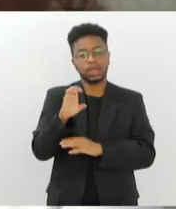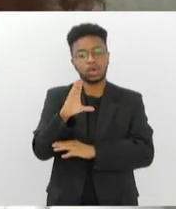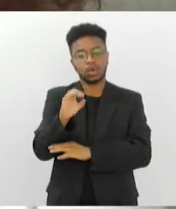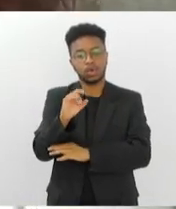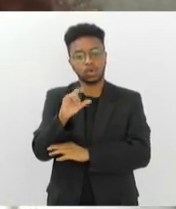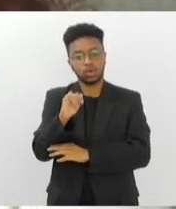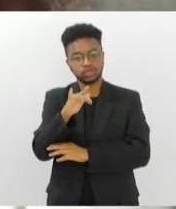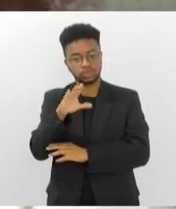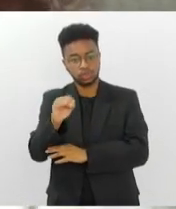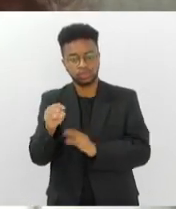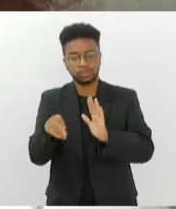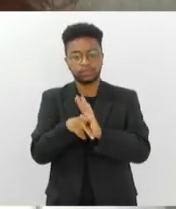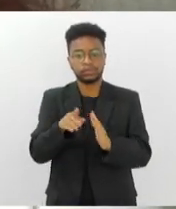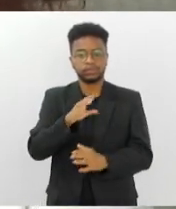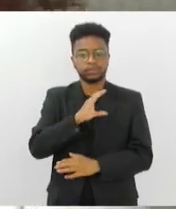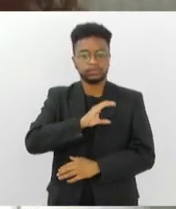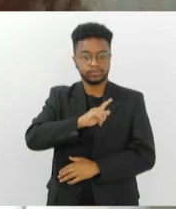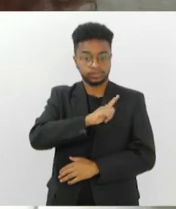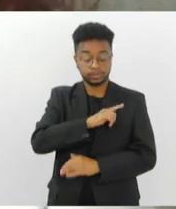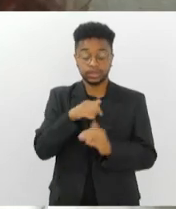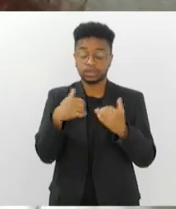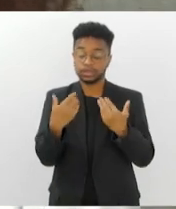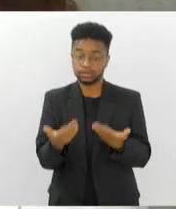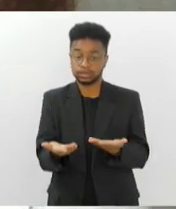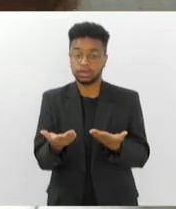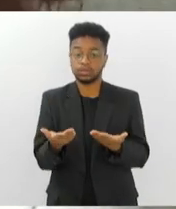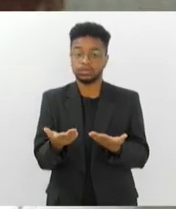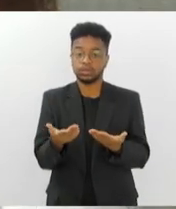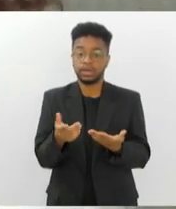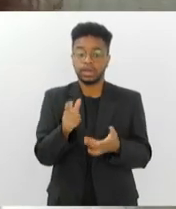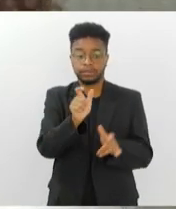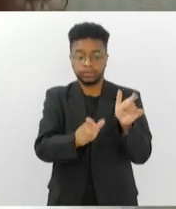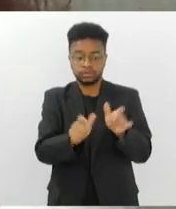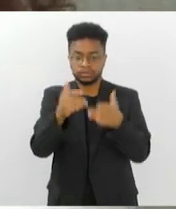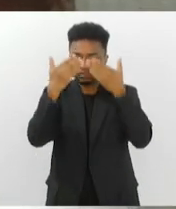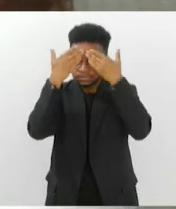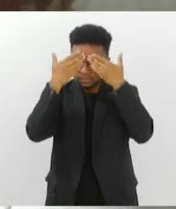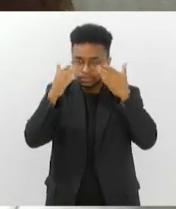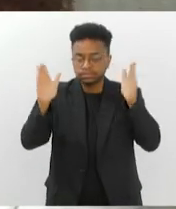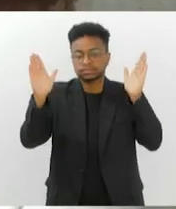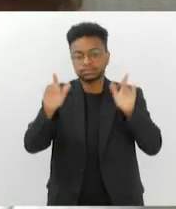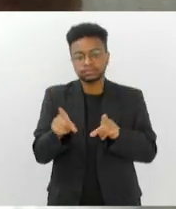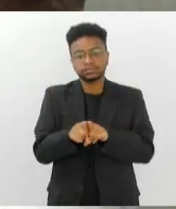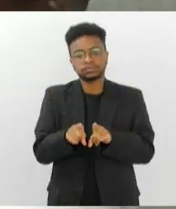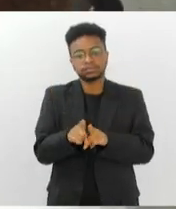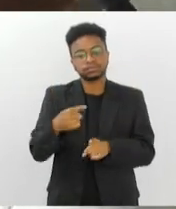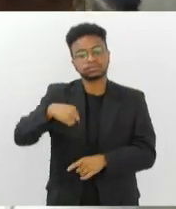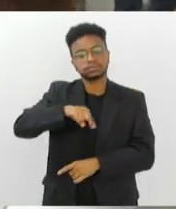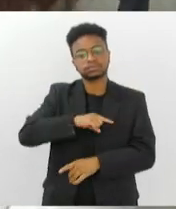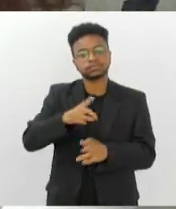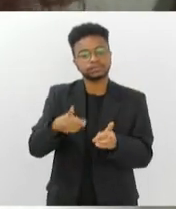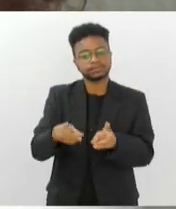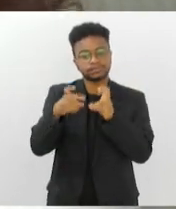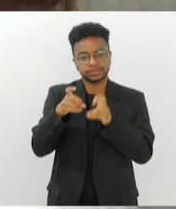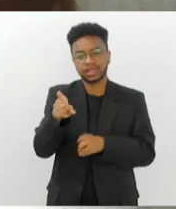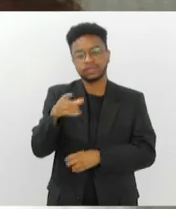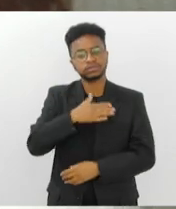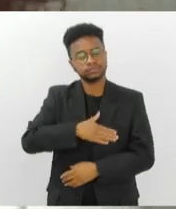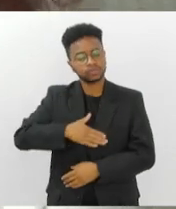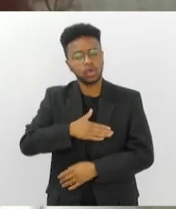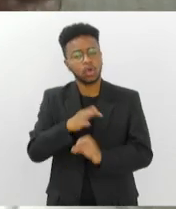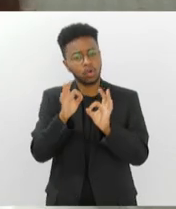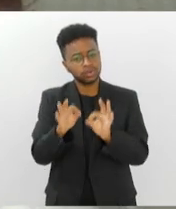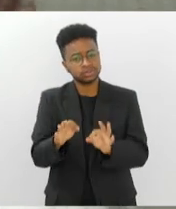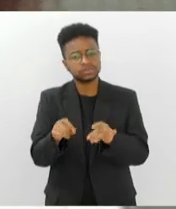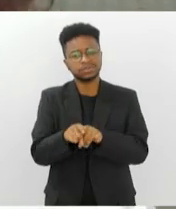Campo Grande. Então, nesse sentido, eles vão ampliando a visão de mundo deles. E a gente vai vendo como eles vão tomando gosto por isso,